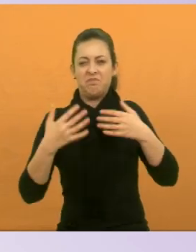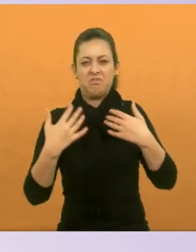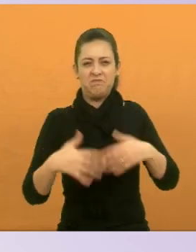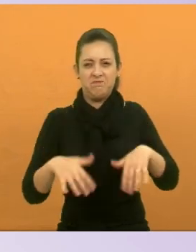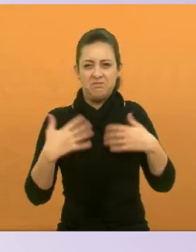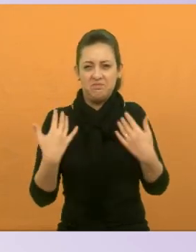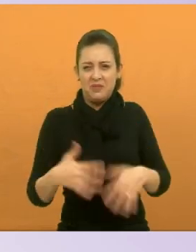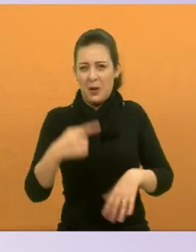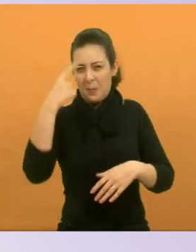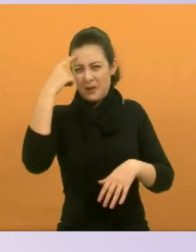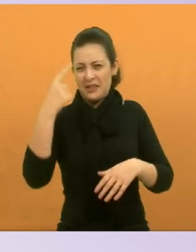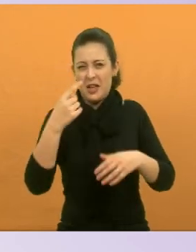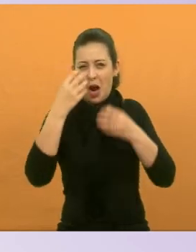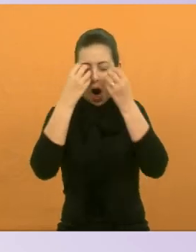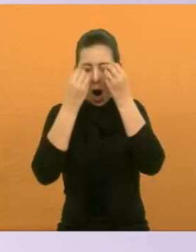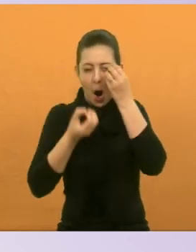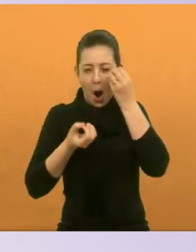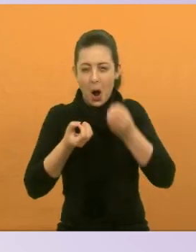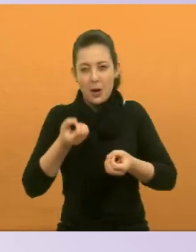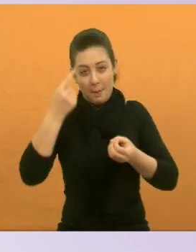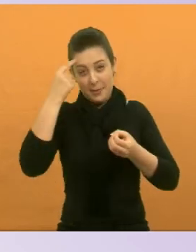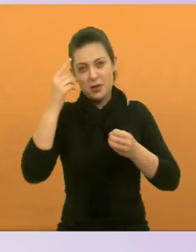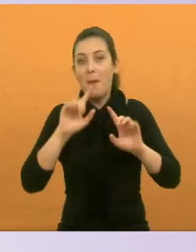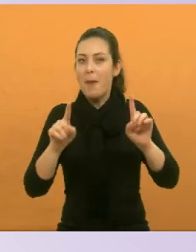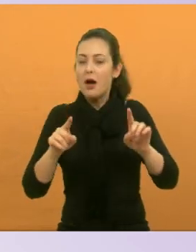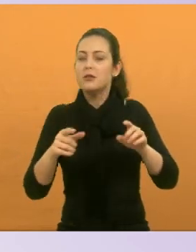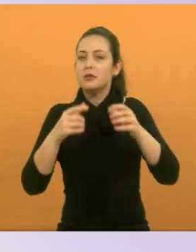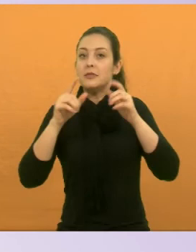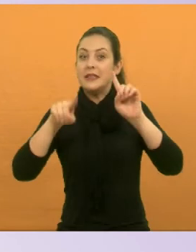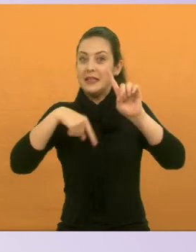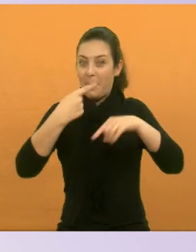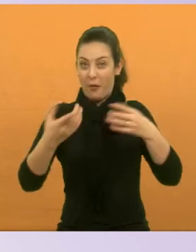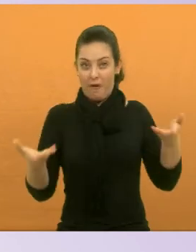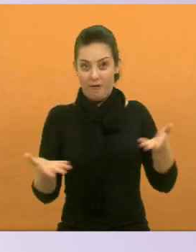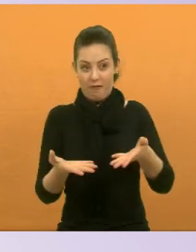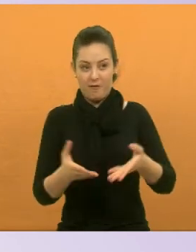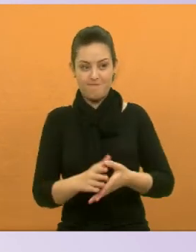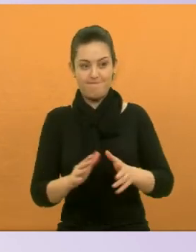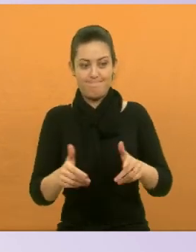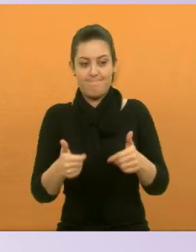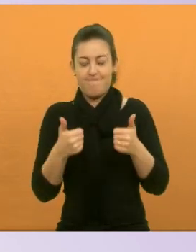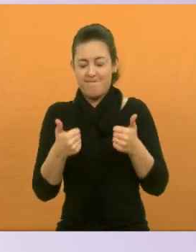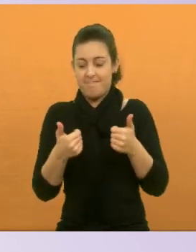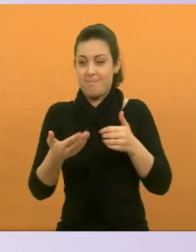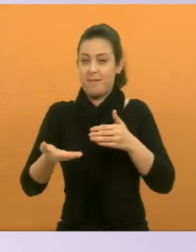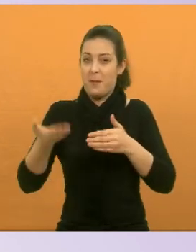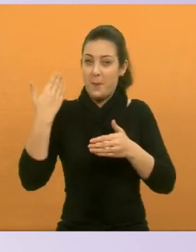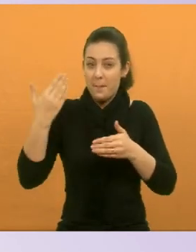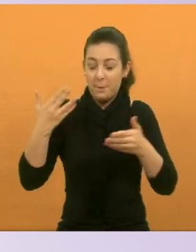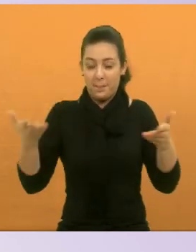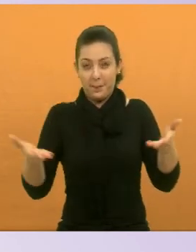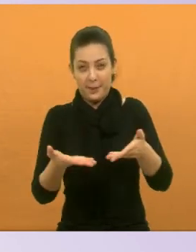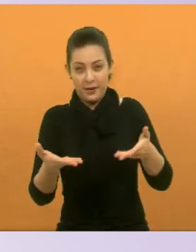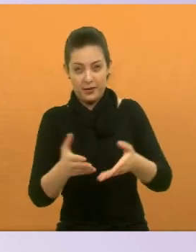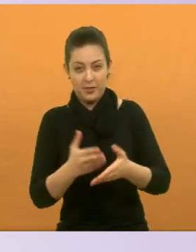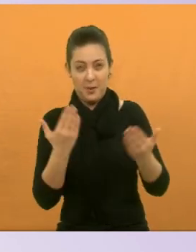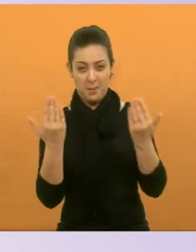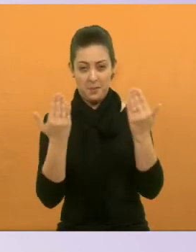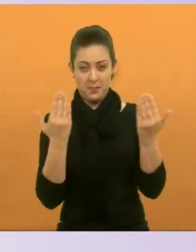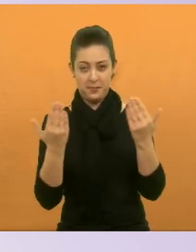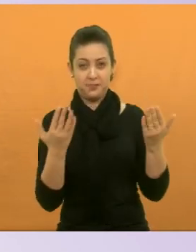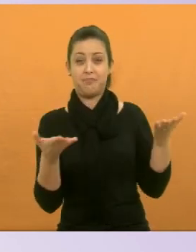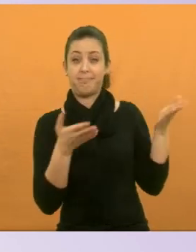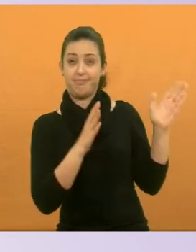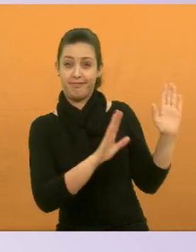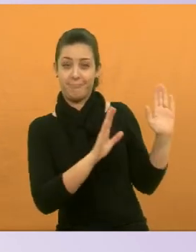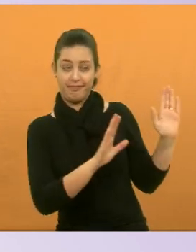Nós achávamos que ele fosse perder os dois olhinhos, mas olha o depois dele, como é que está, né? O antes e o depois. Ele